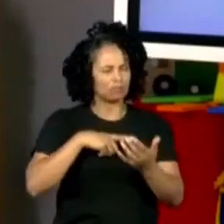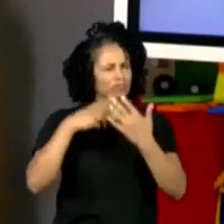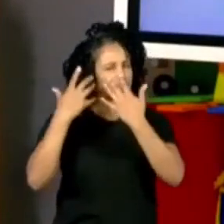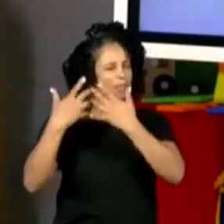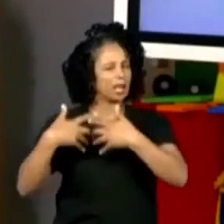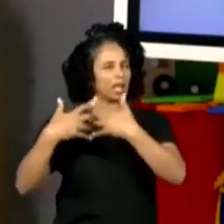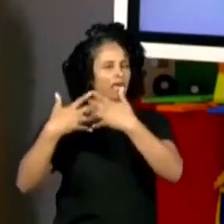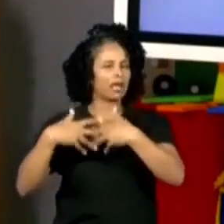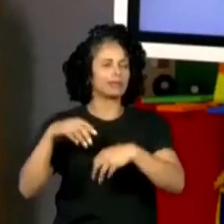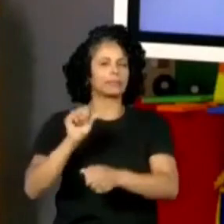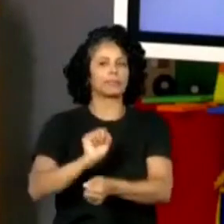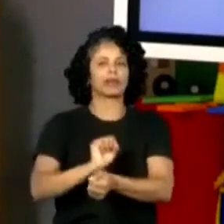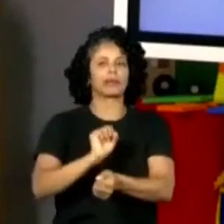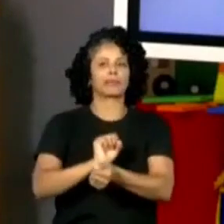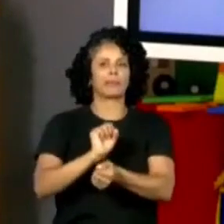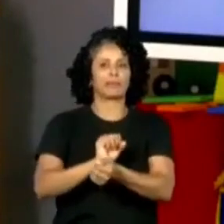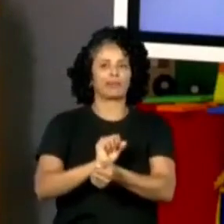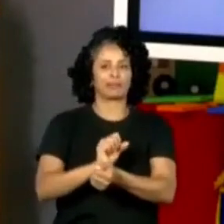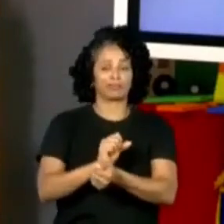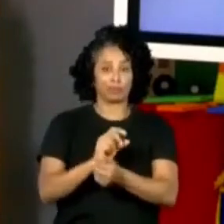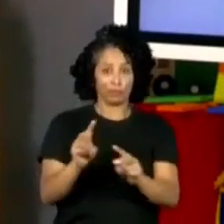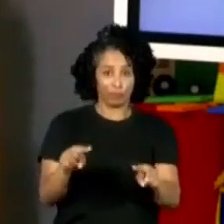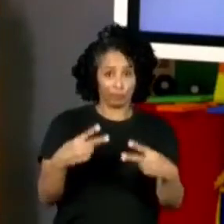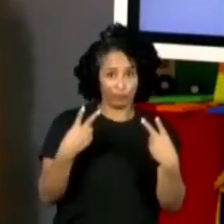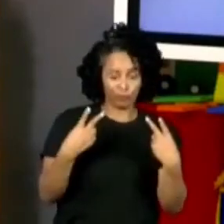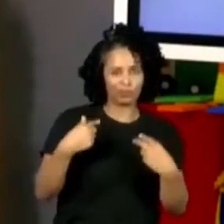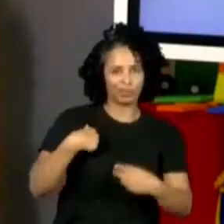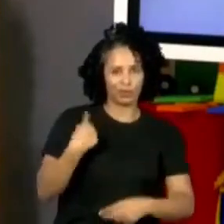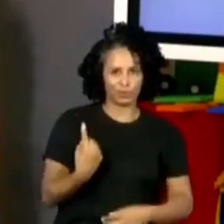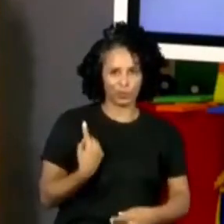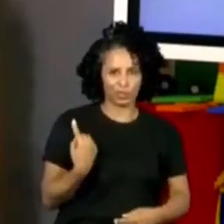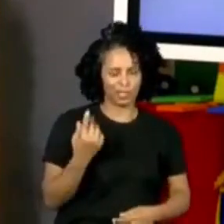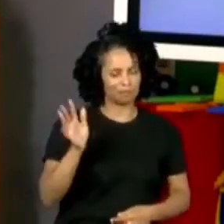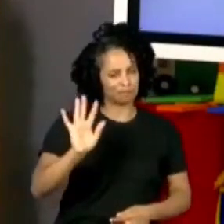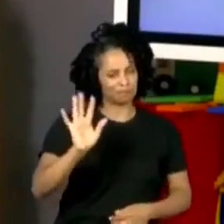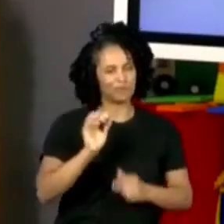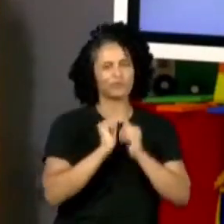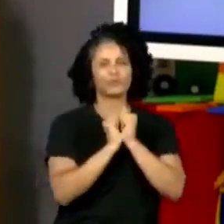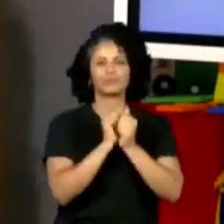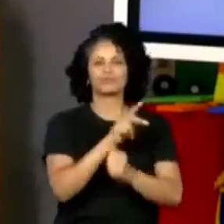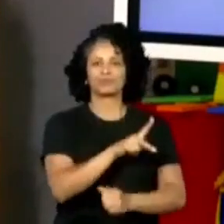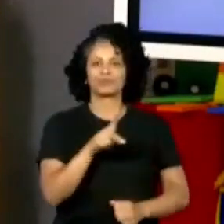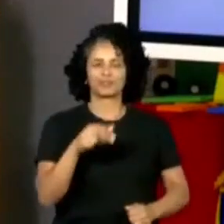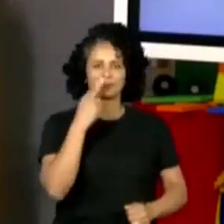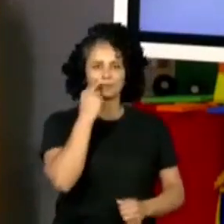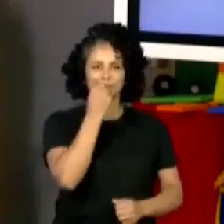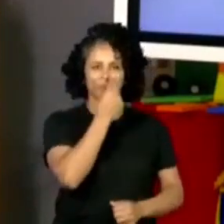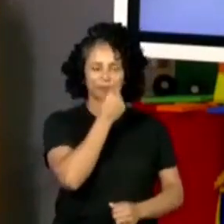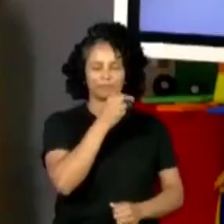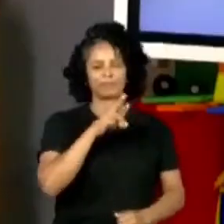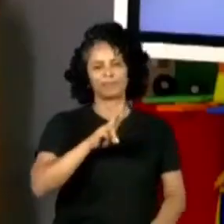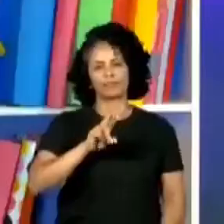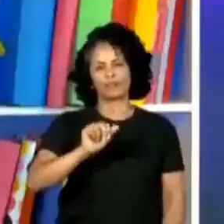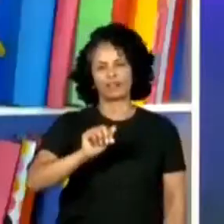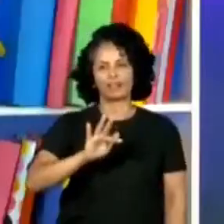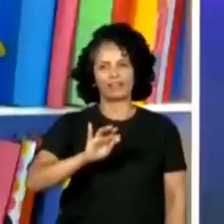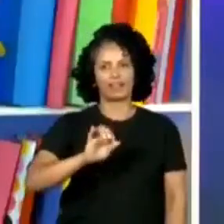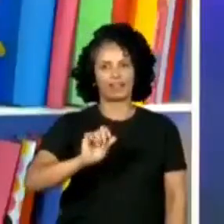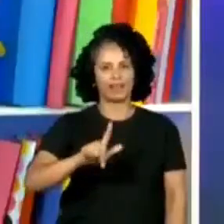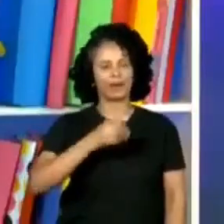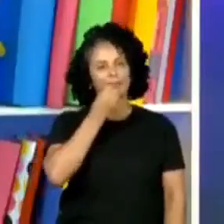pensa, vocês já viram, eu não estou sozinha, nós temos aqui a parceria do professor Rafael, então seja bem-vindo professor Rafael!